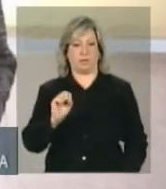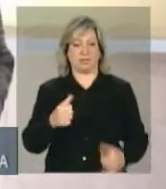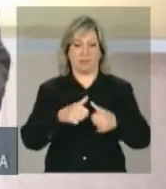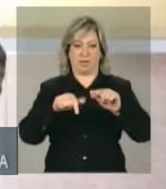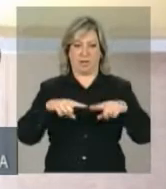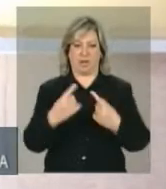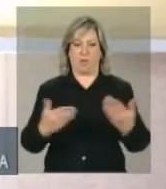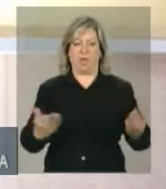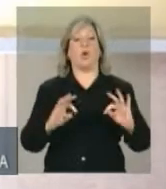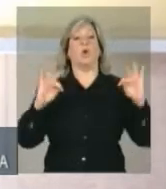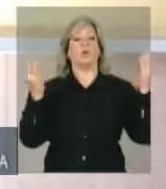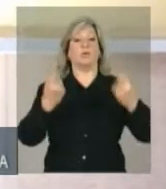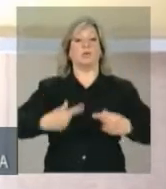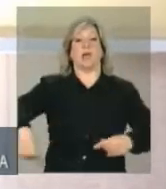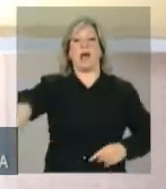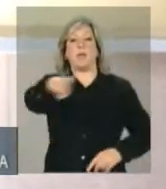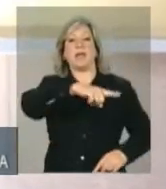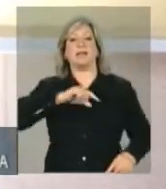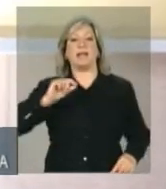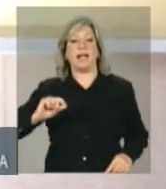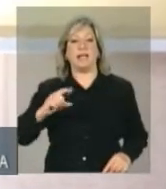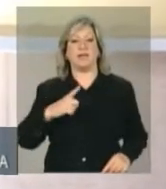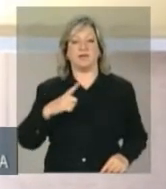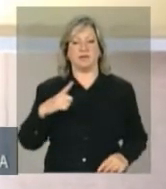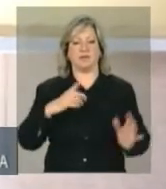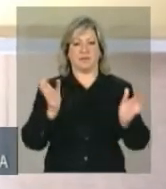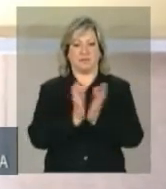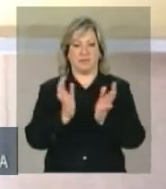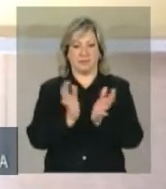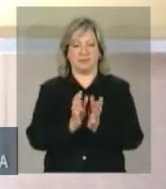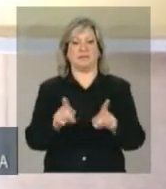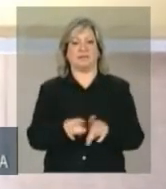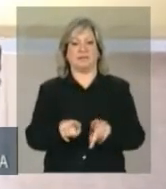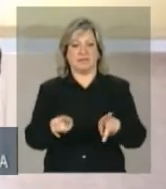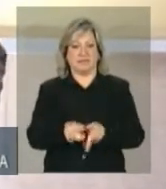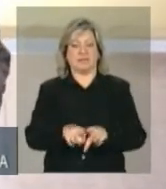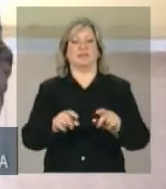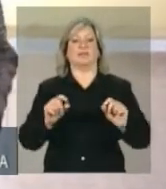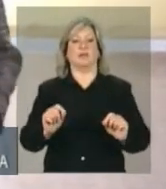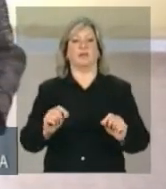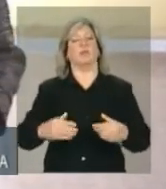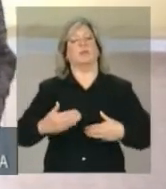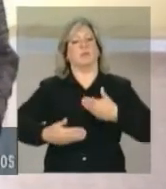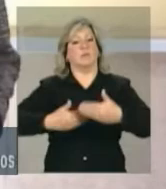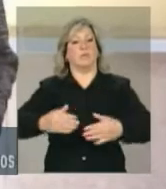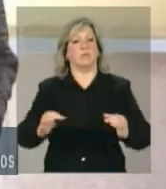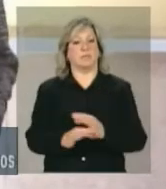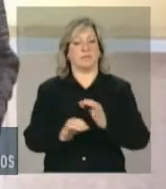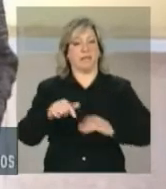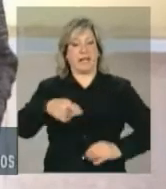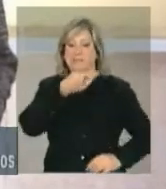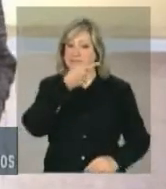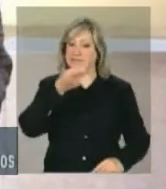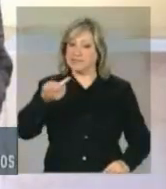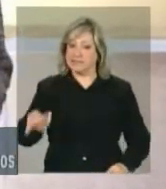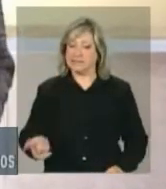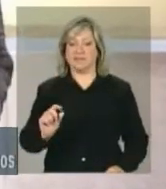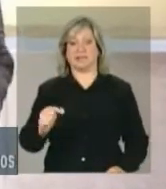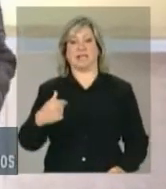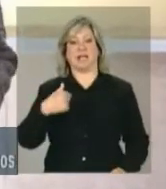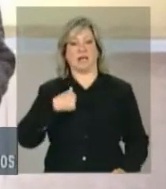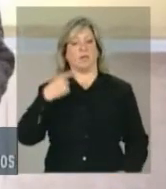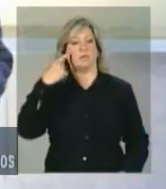trabalham pelo estreitamento das nossas relações. Ao longo da preparação desta visita, minha